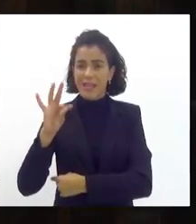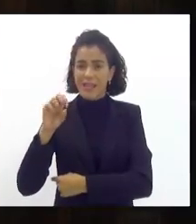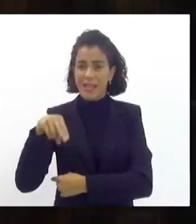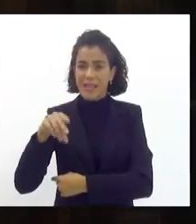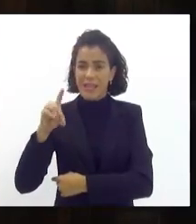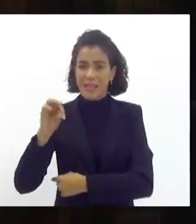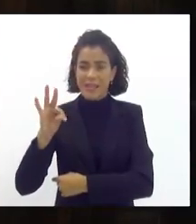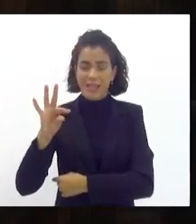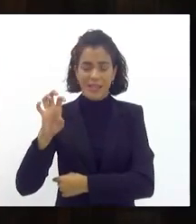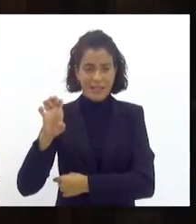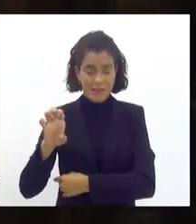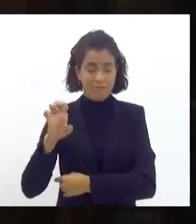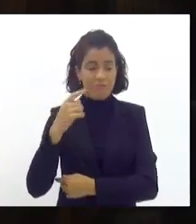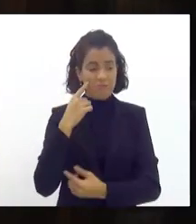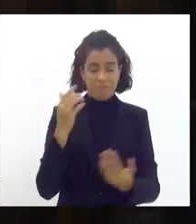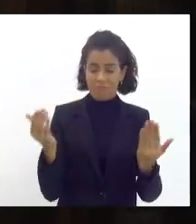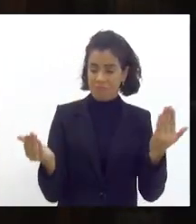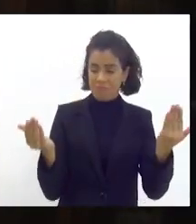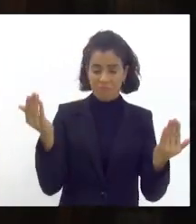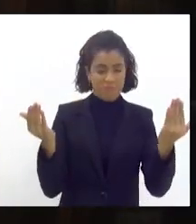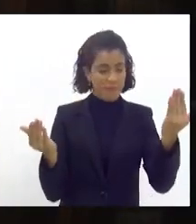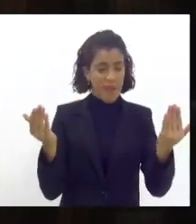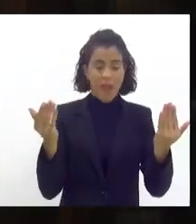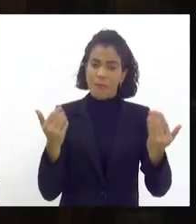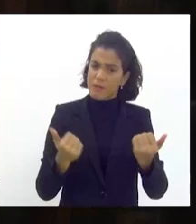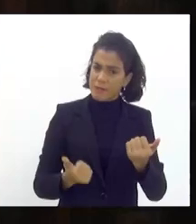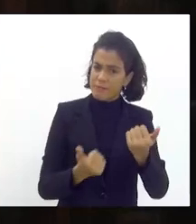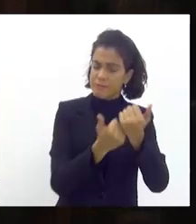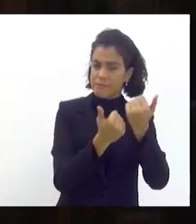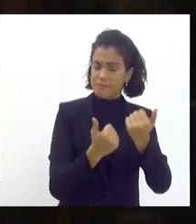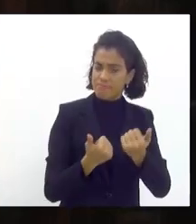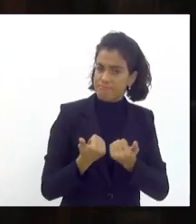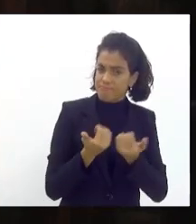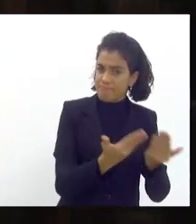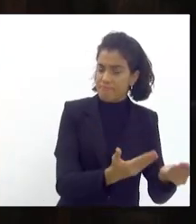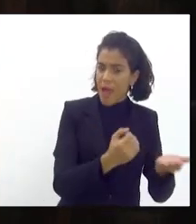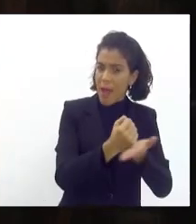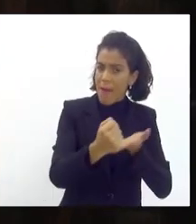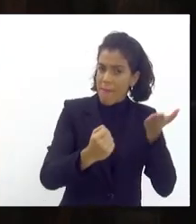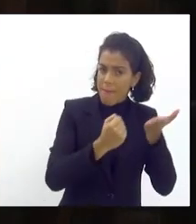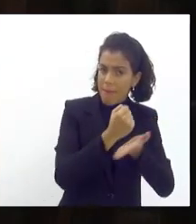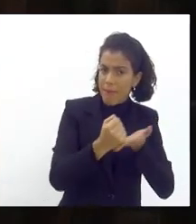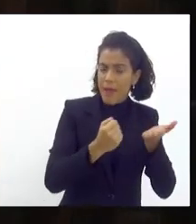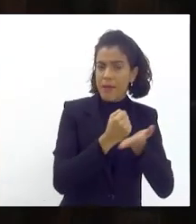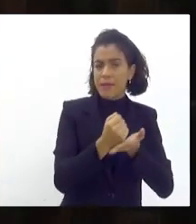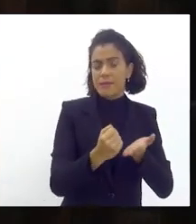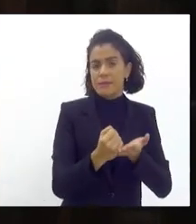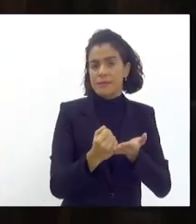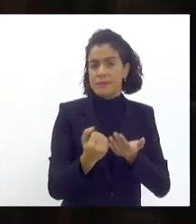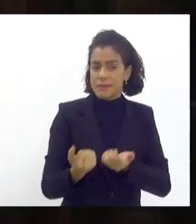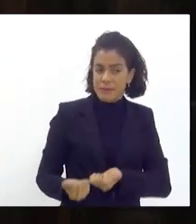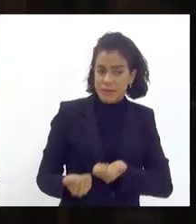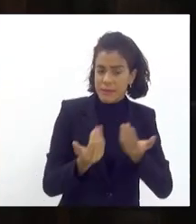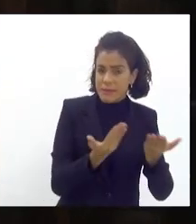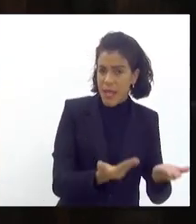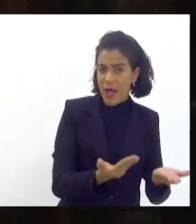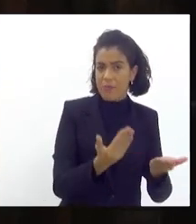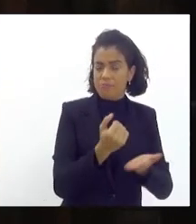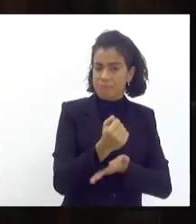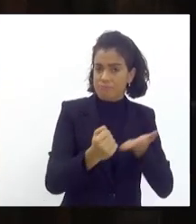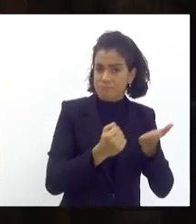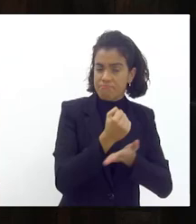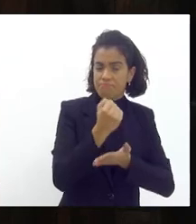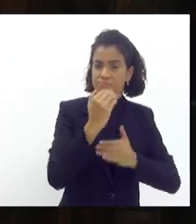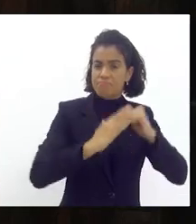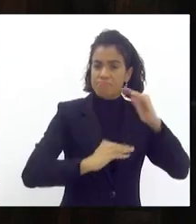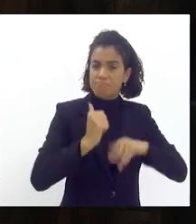é preciso fomentar a cultura é preciso dar base para essas escolas é preciso dar base para esses sambistas nós temos